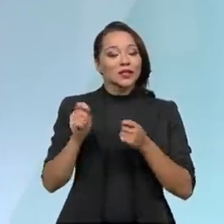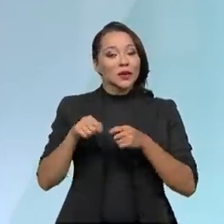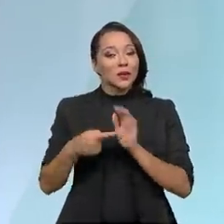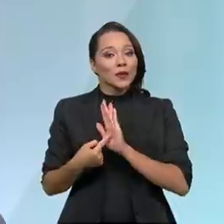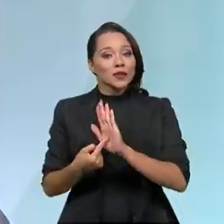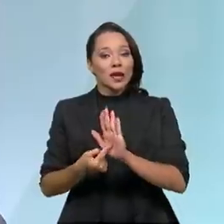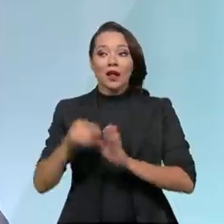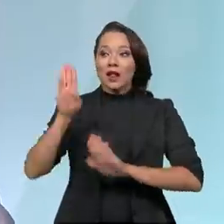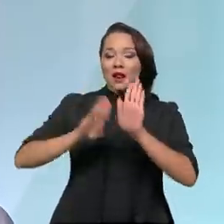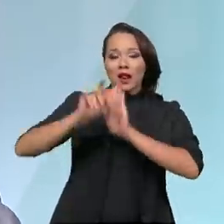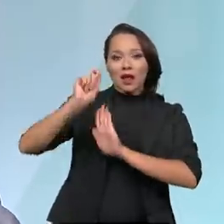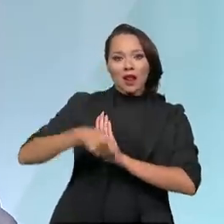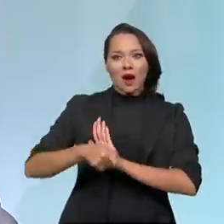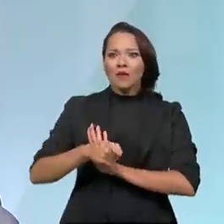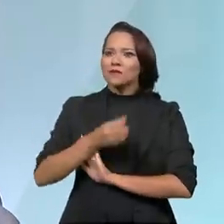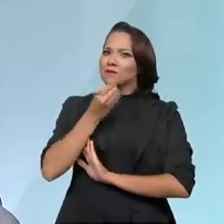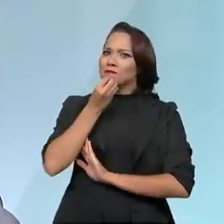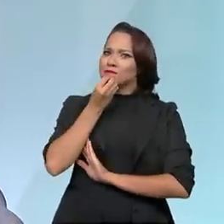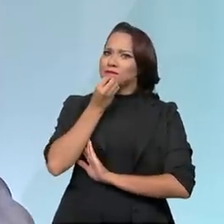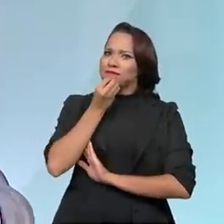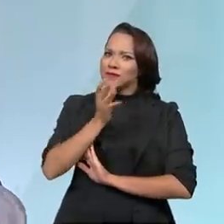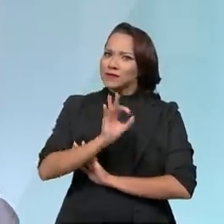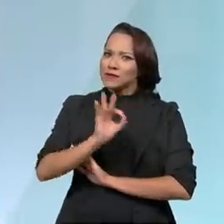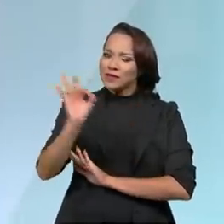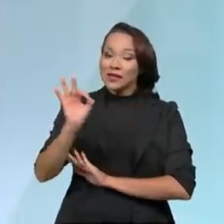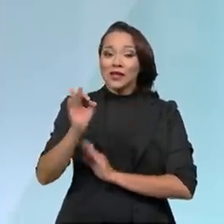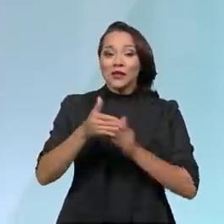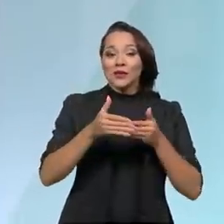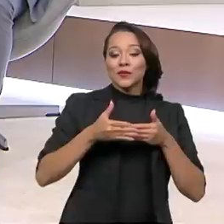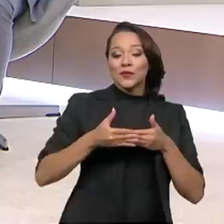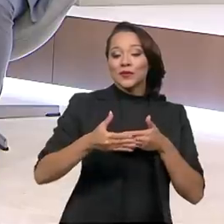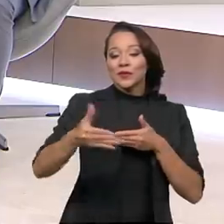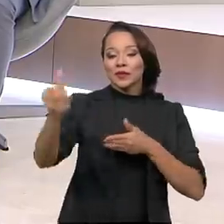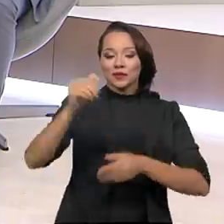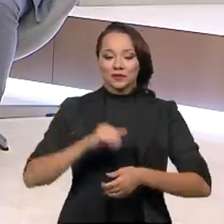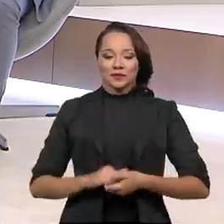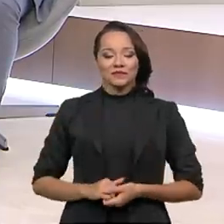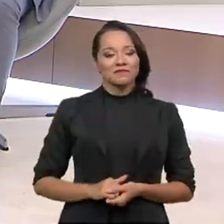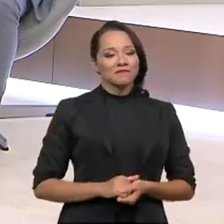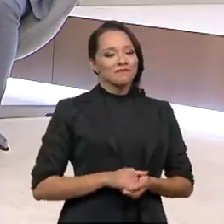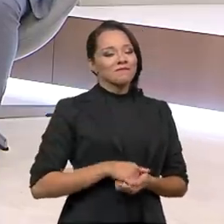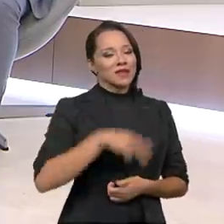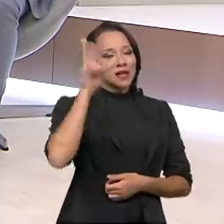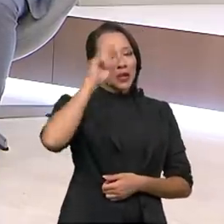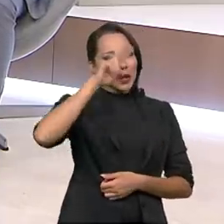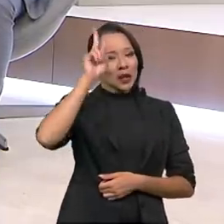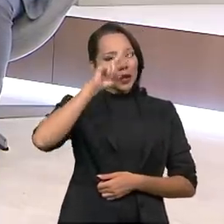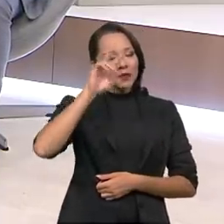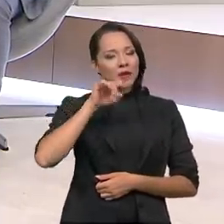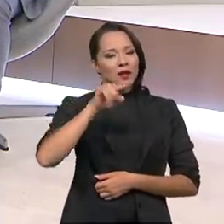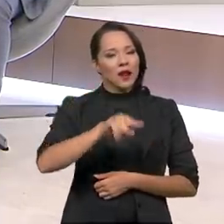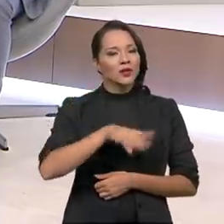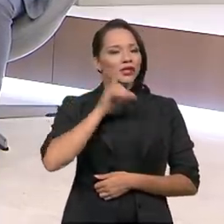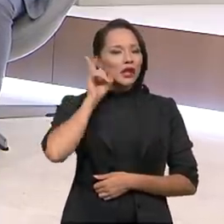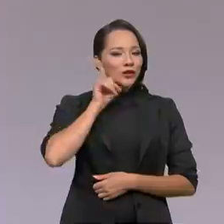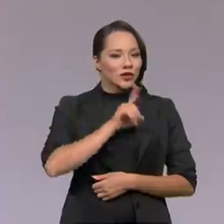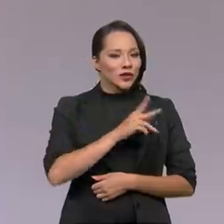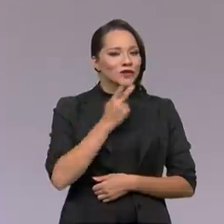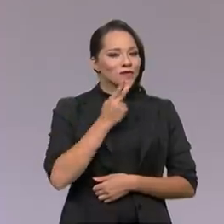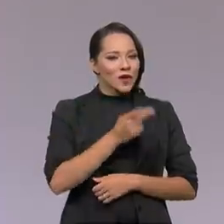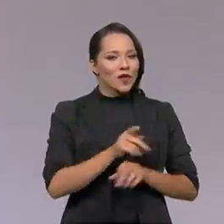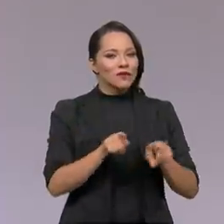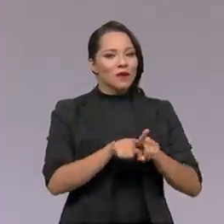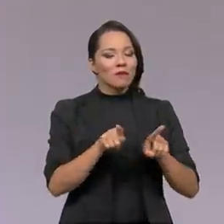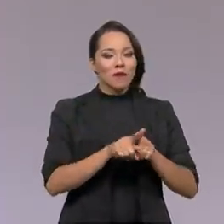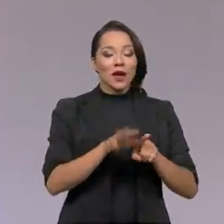teremos aí leilões muito bem sucedidos ao longo do ano que vem. Eu lembro que em Nova York, nos Estados Unidos, o senhor falou que